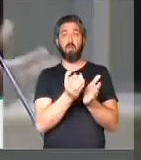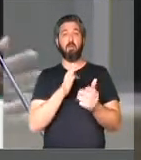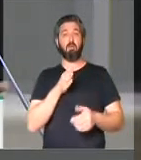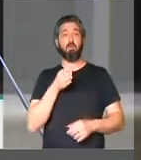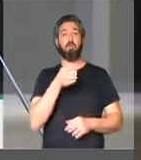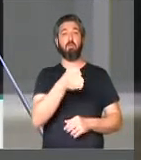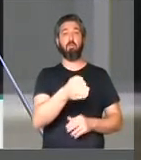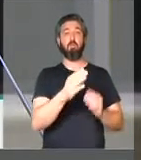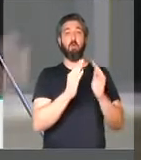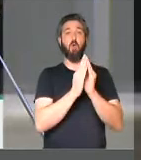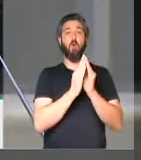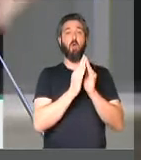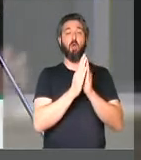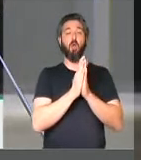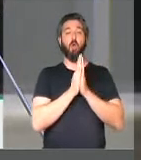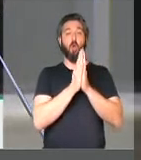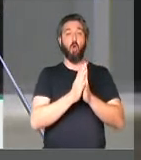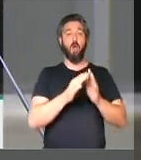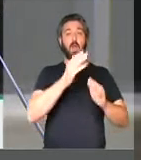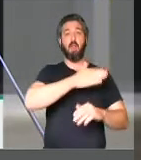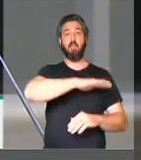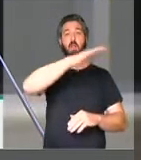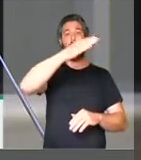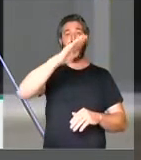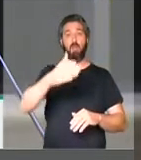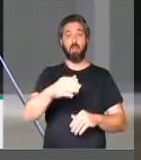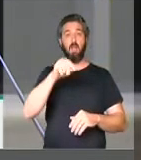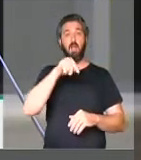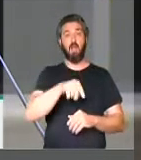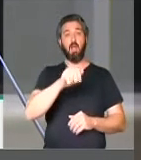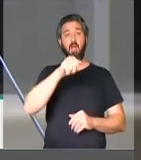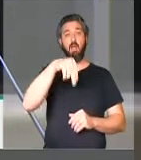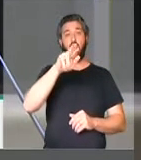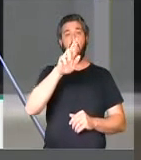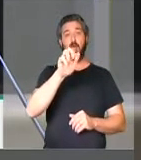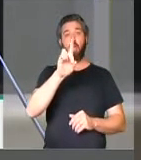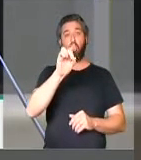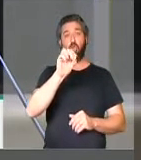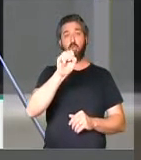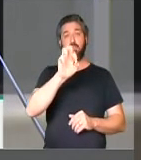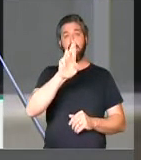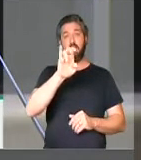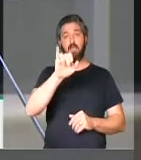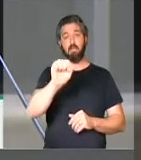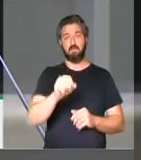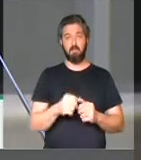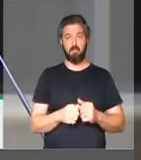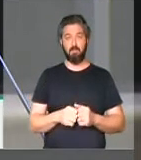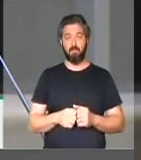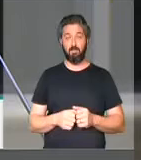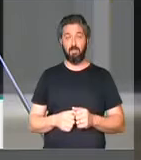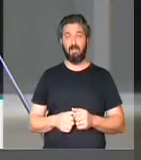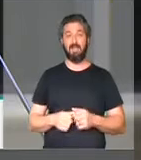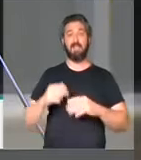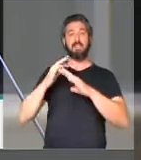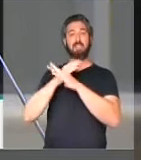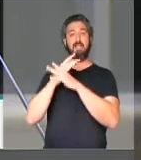vão orar no monte naquele lugar em Andra dos Reis. A cidade de Deus